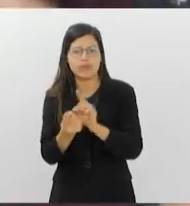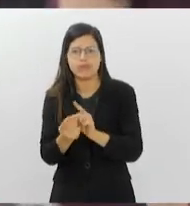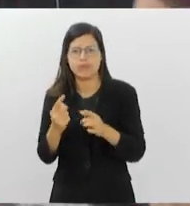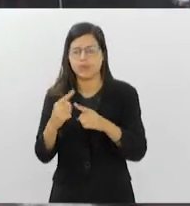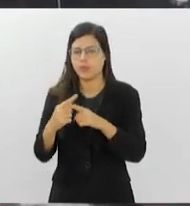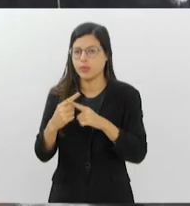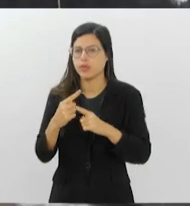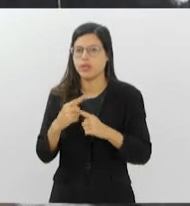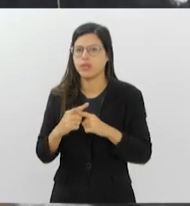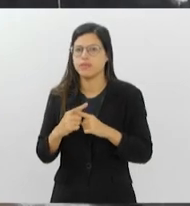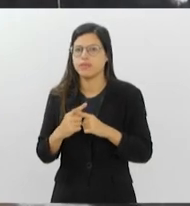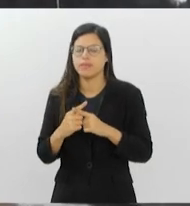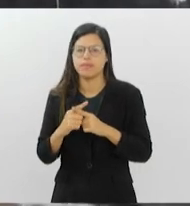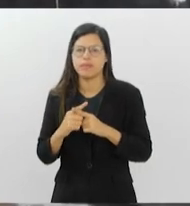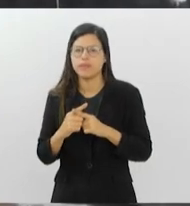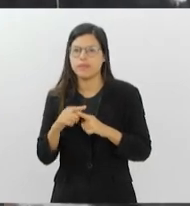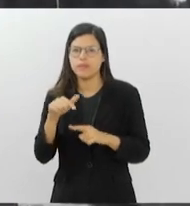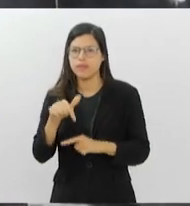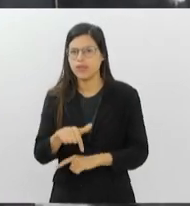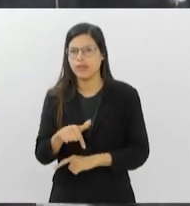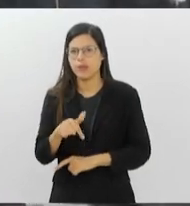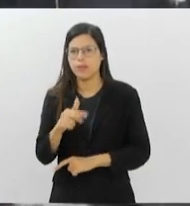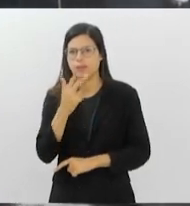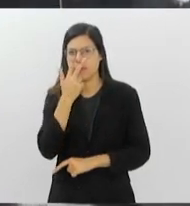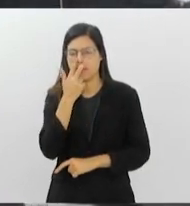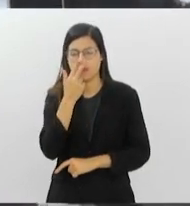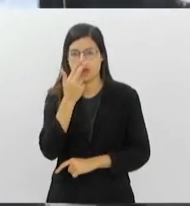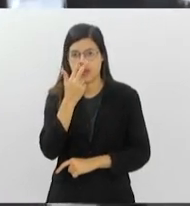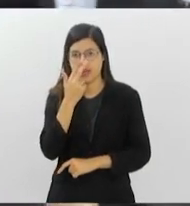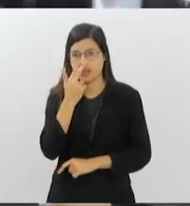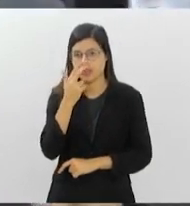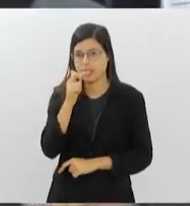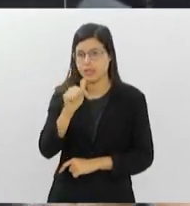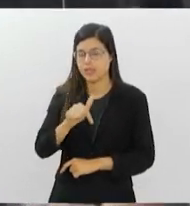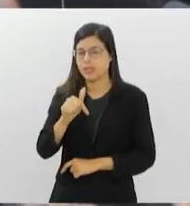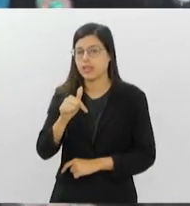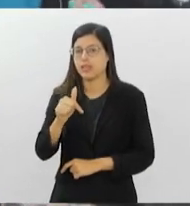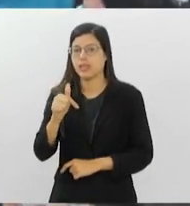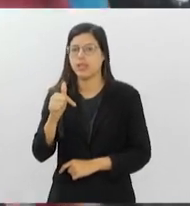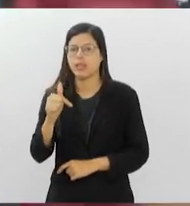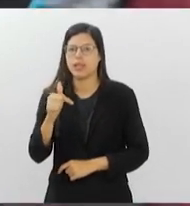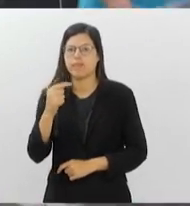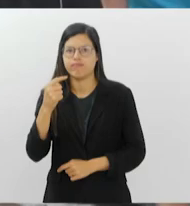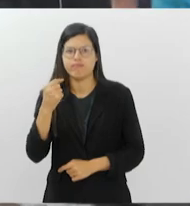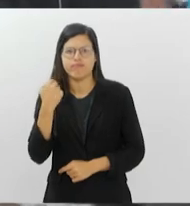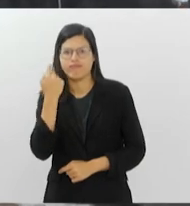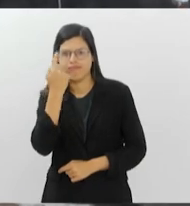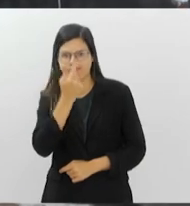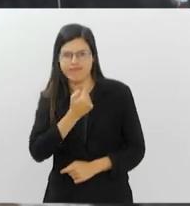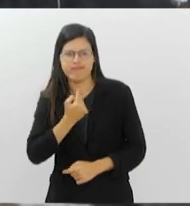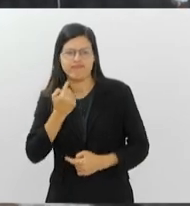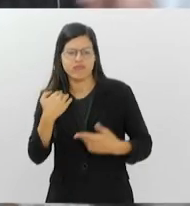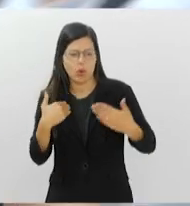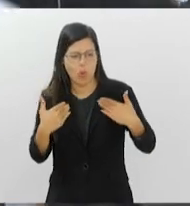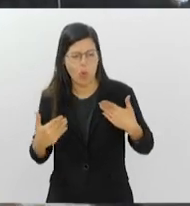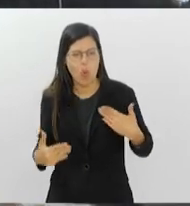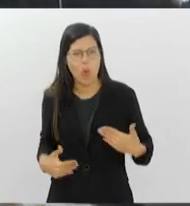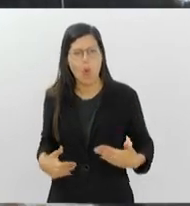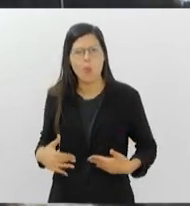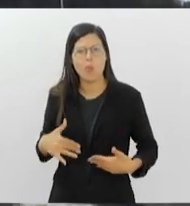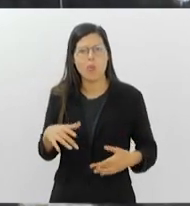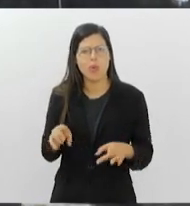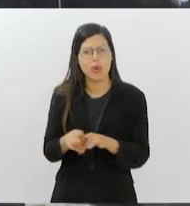os padrões de aparência física, de beleza e até de performance individual